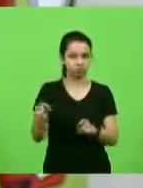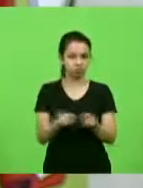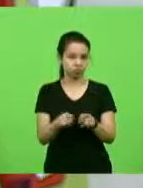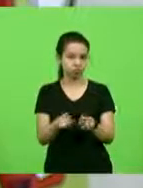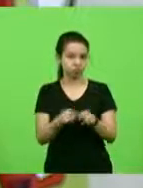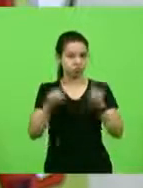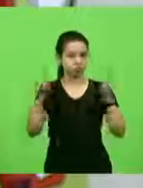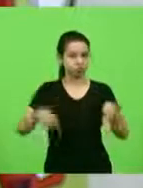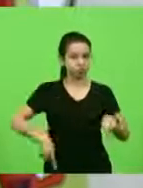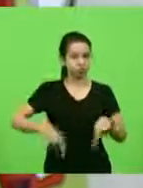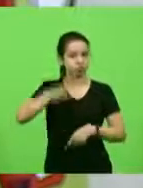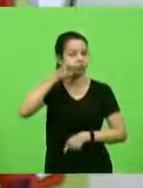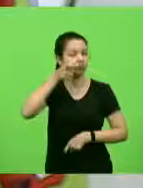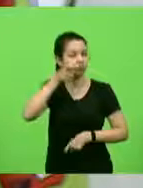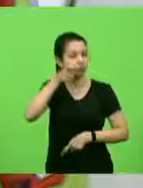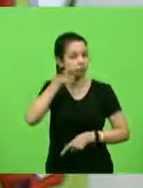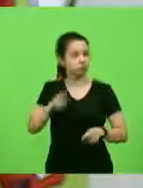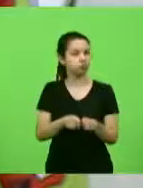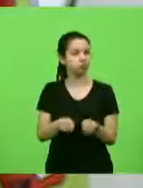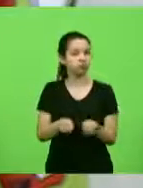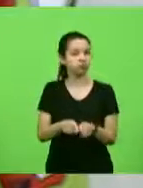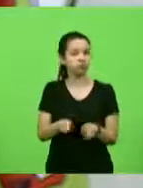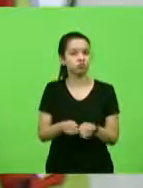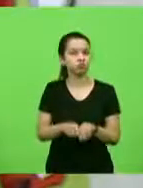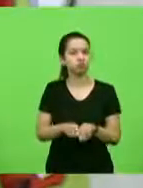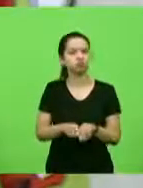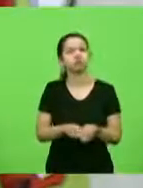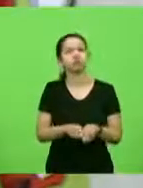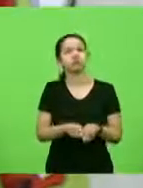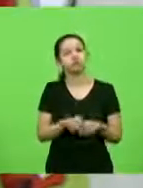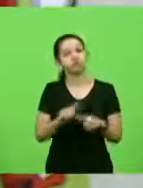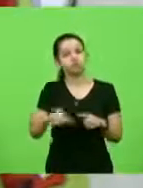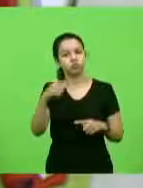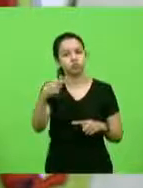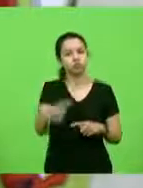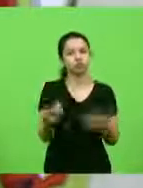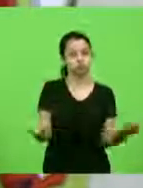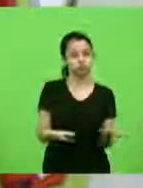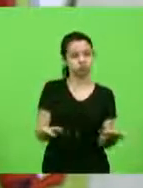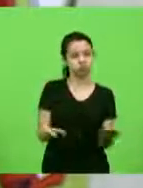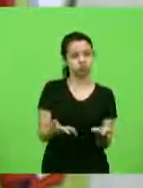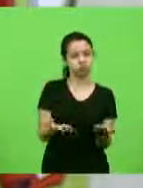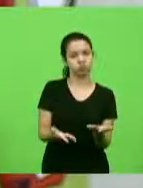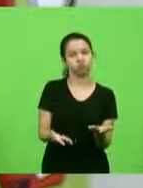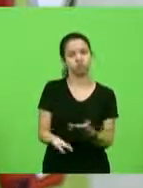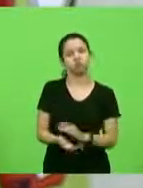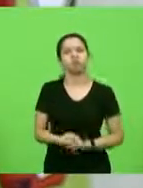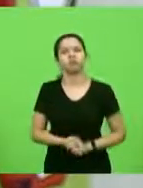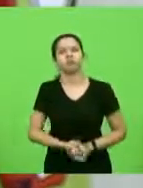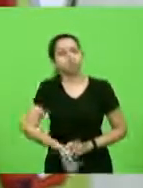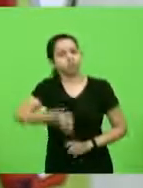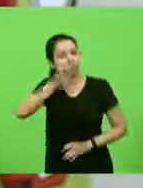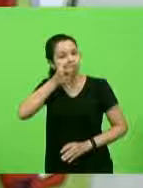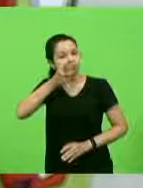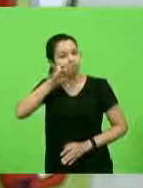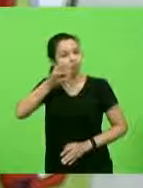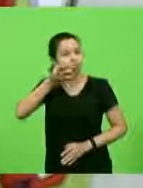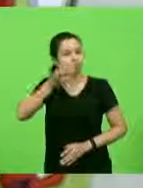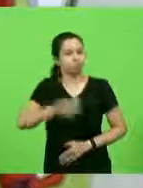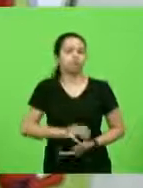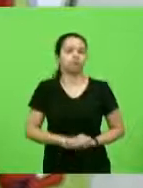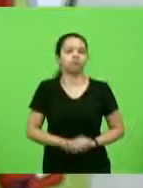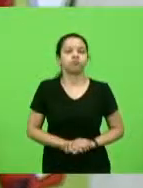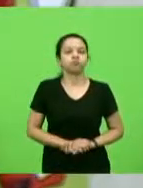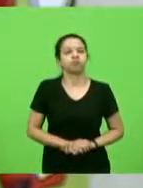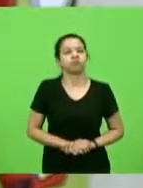quem vai nos assistir num segundo momento e também quem está nos assistindo neste instante. Senhor presidente, o que me